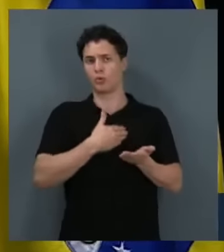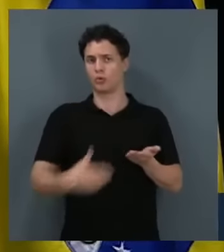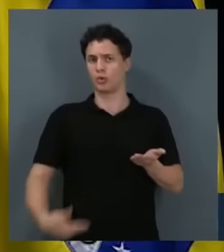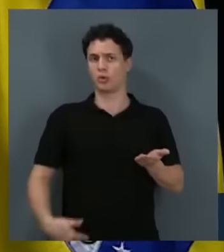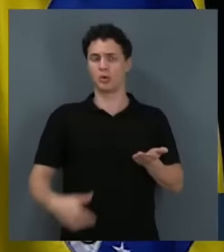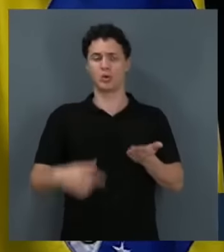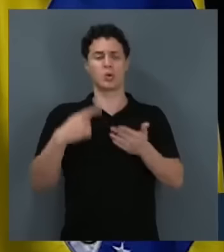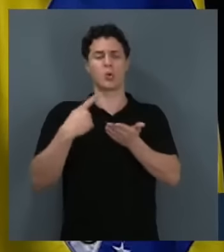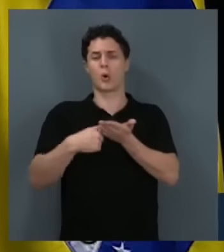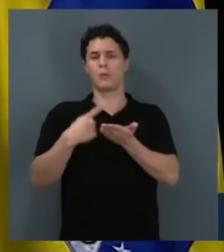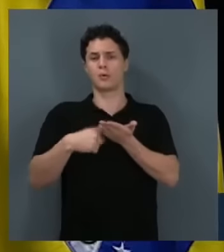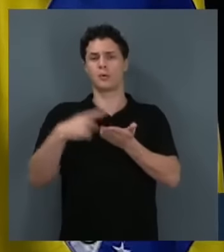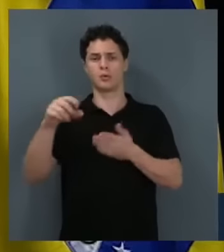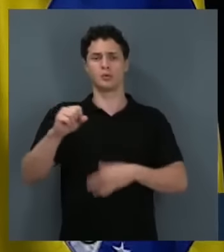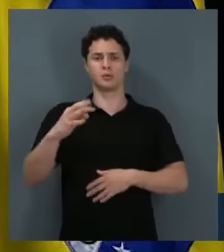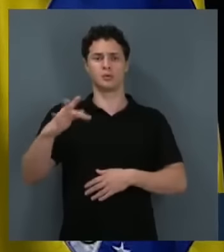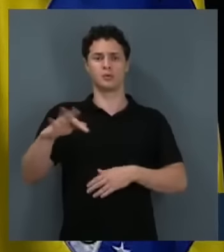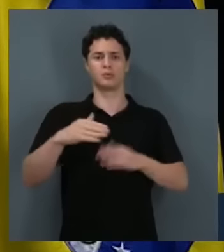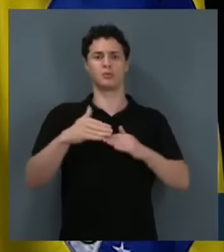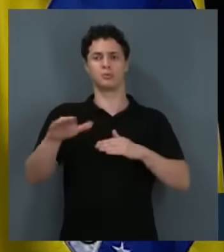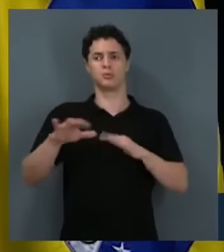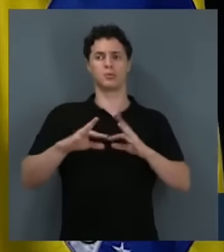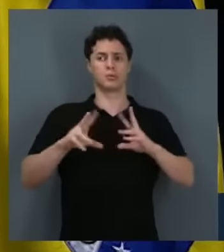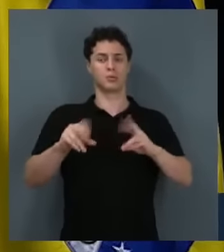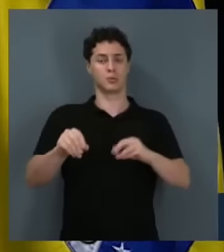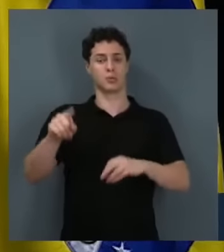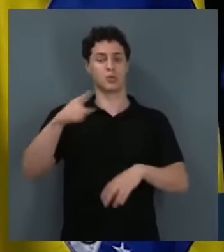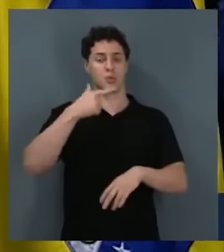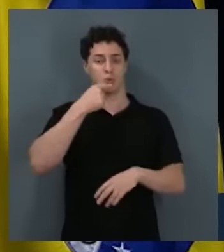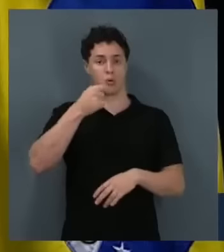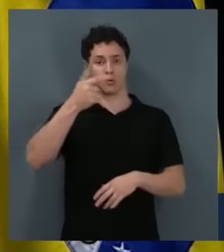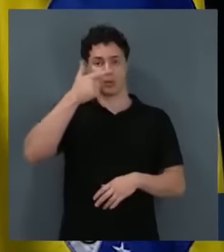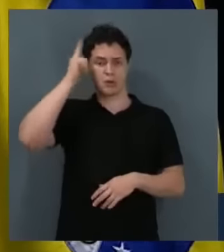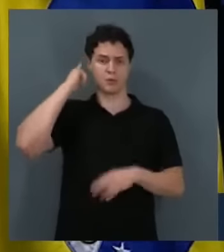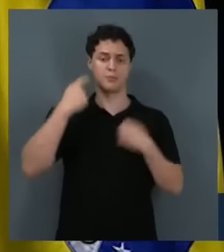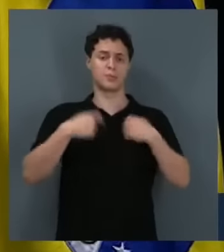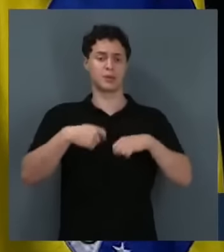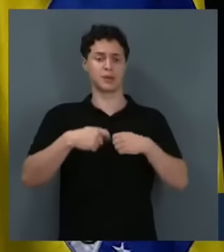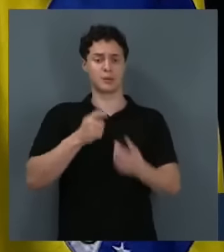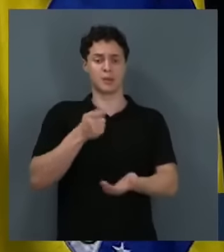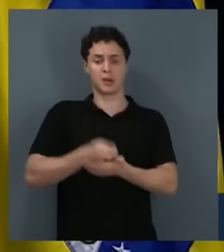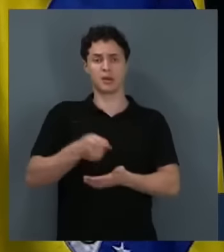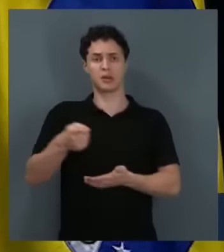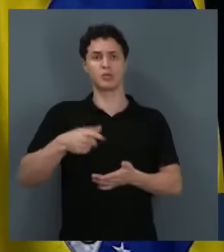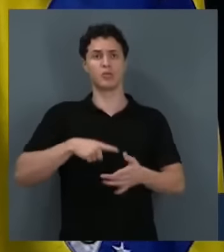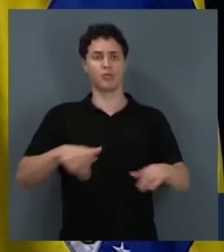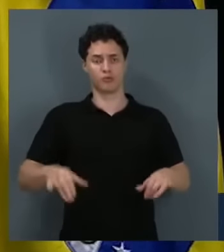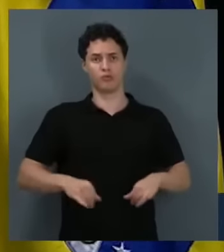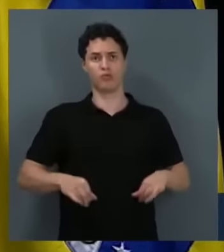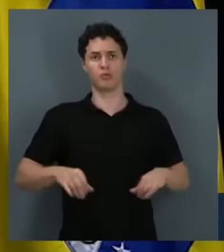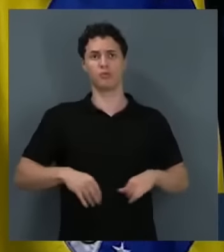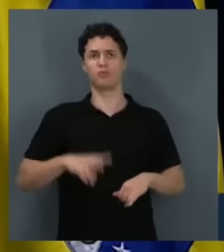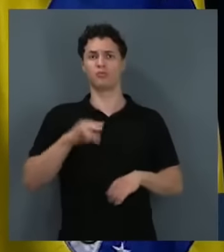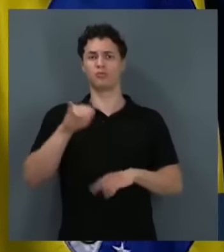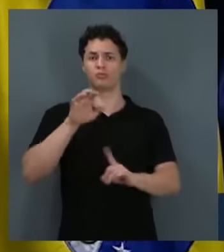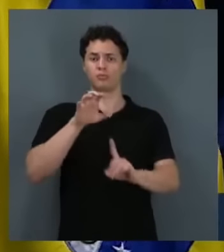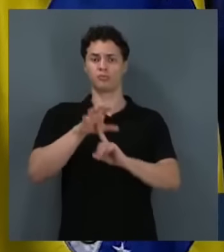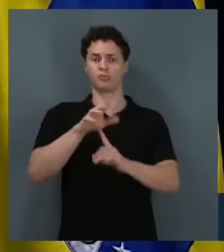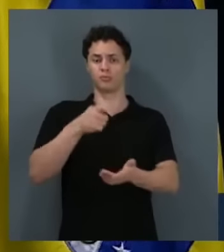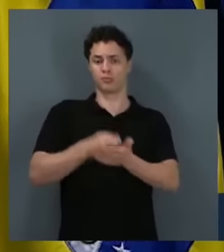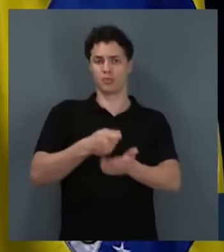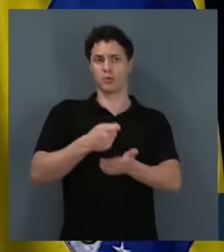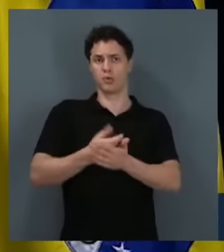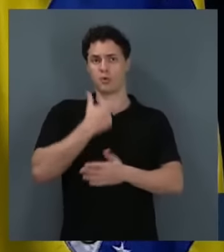Tribunal Federal, que manda em tudo. Alexandre de Moraes, precisa pagar pelo sofrimento que está impondo a